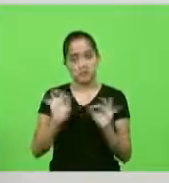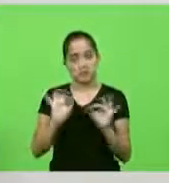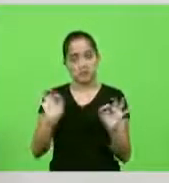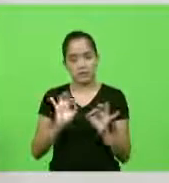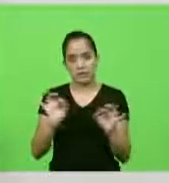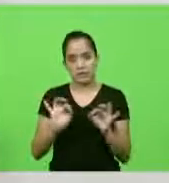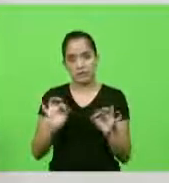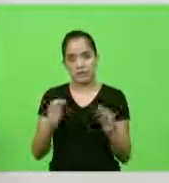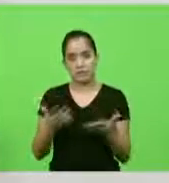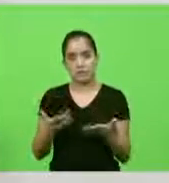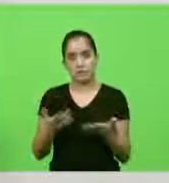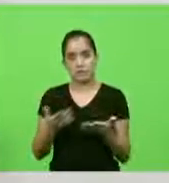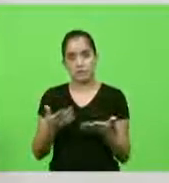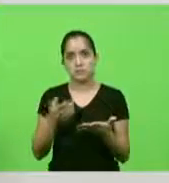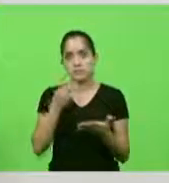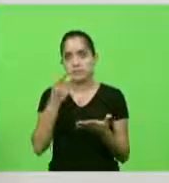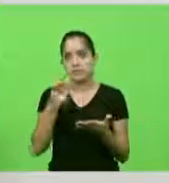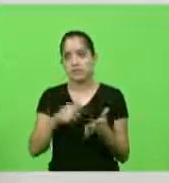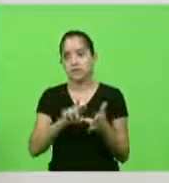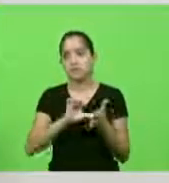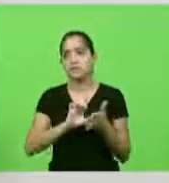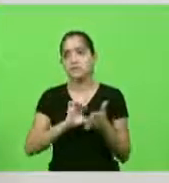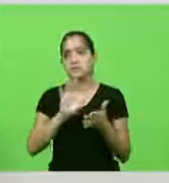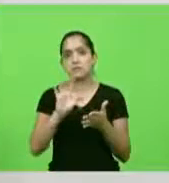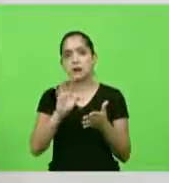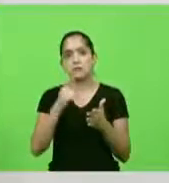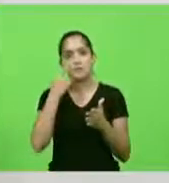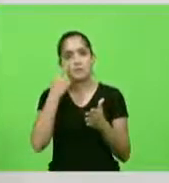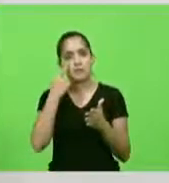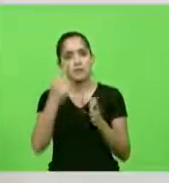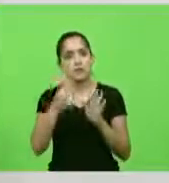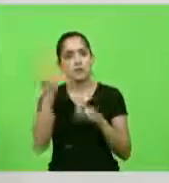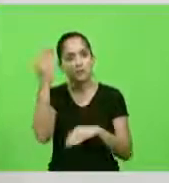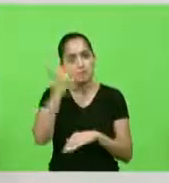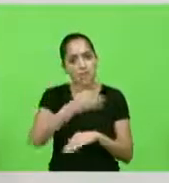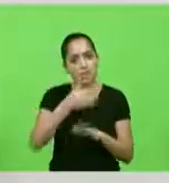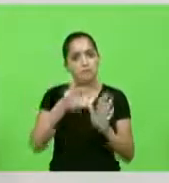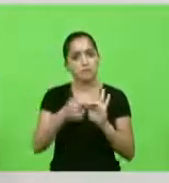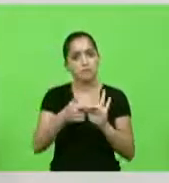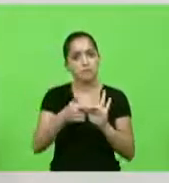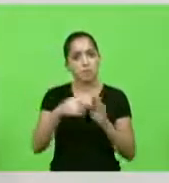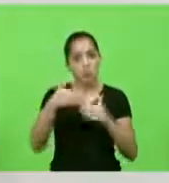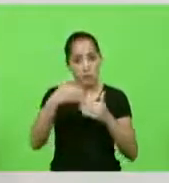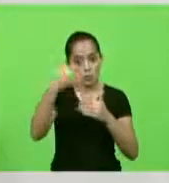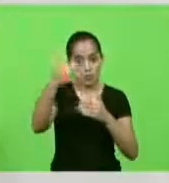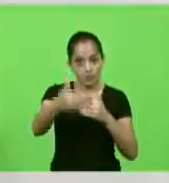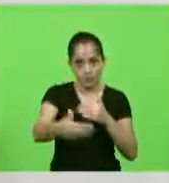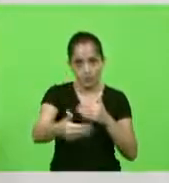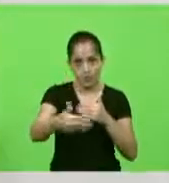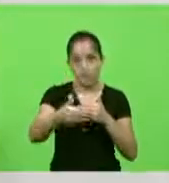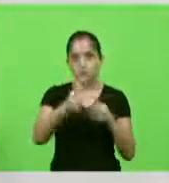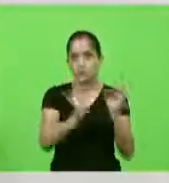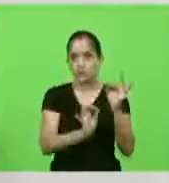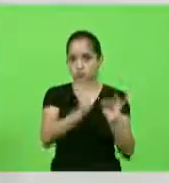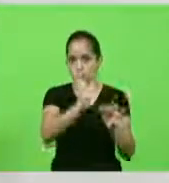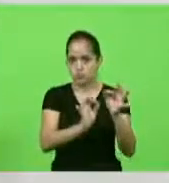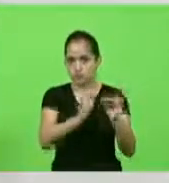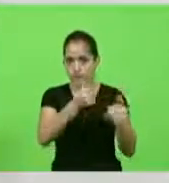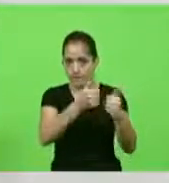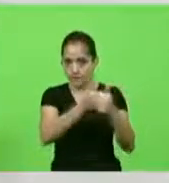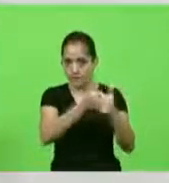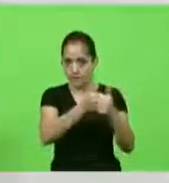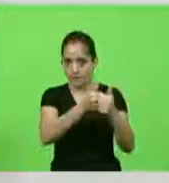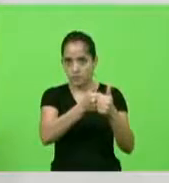mas sempre me atenda aos autos o próximo julgamento terá que ser